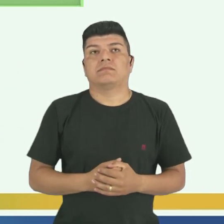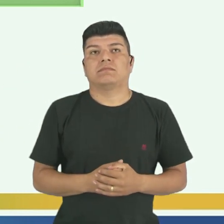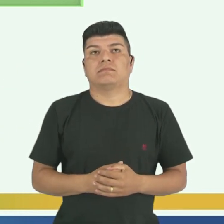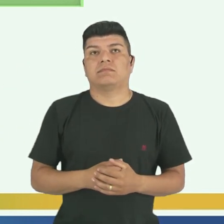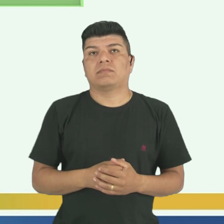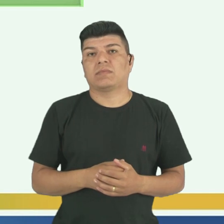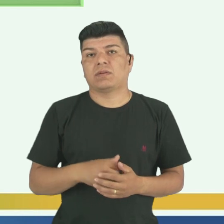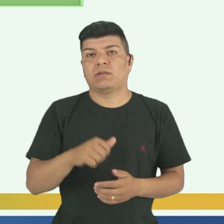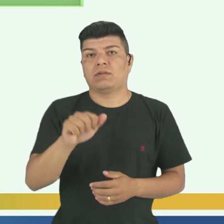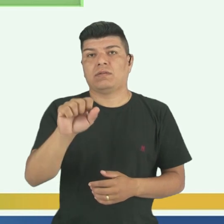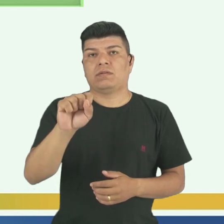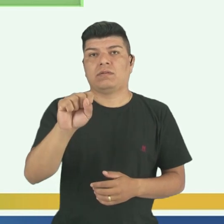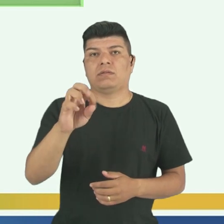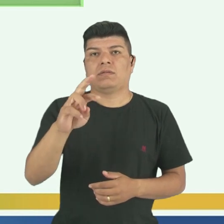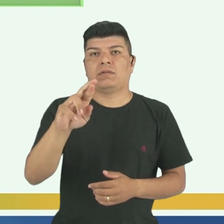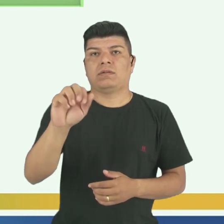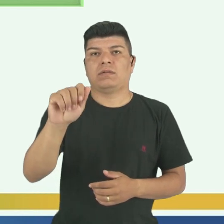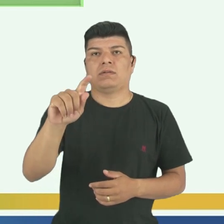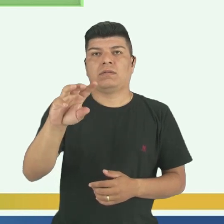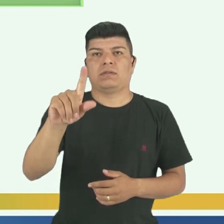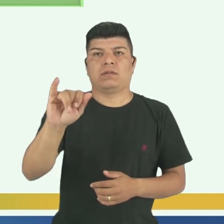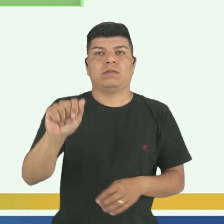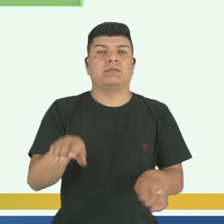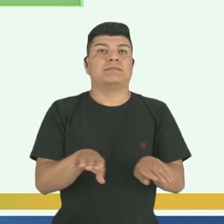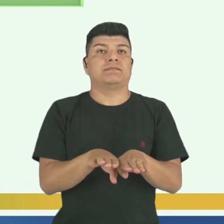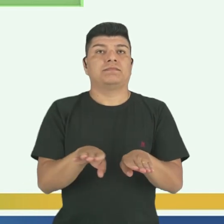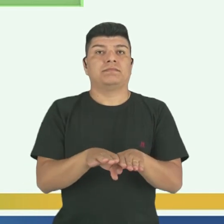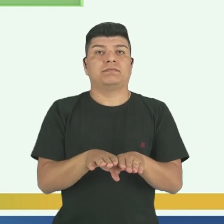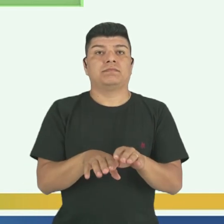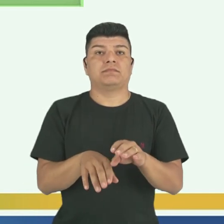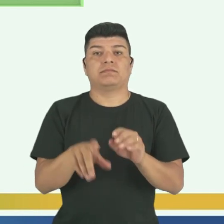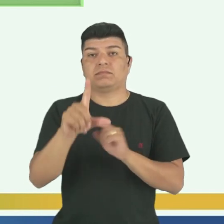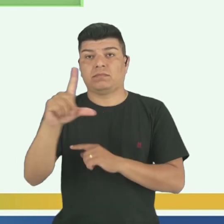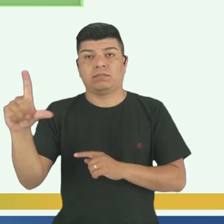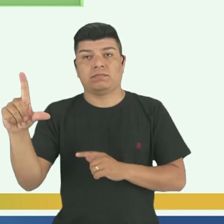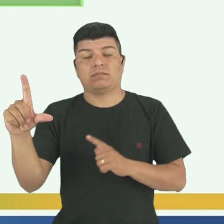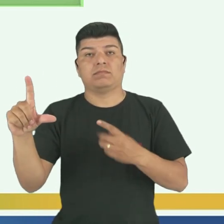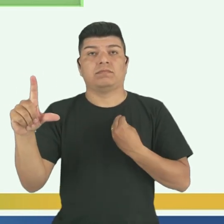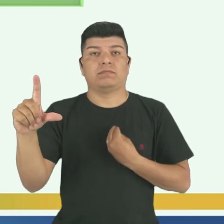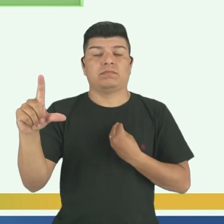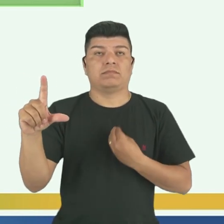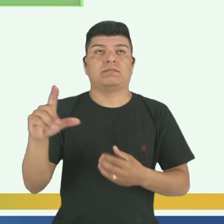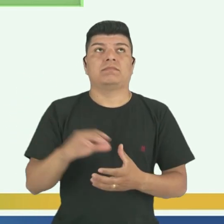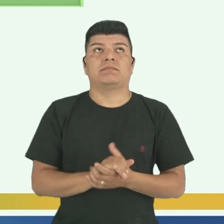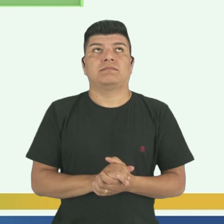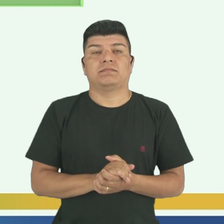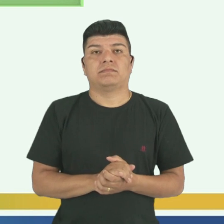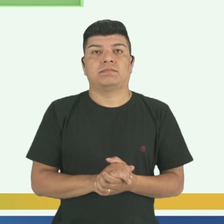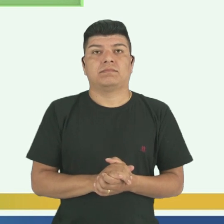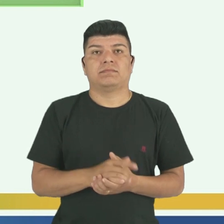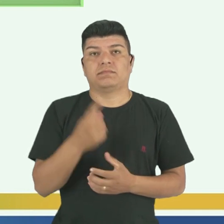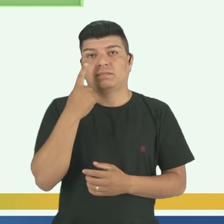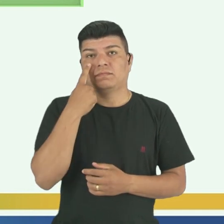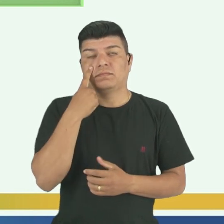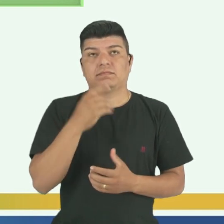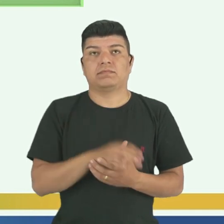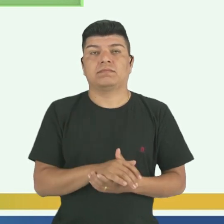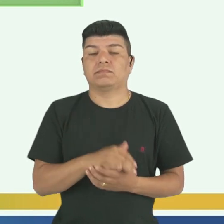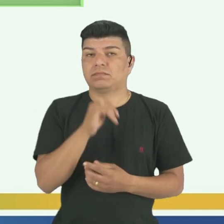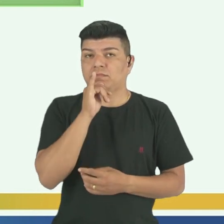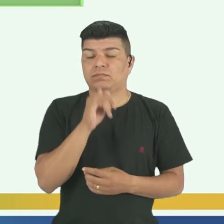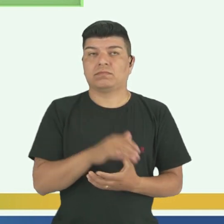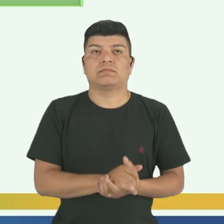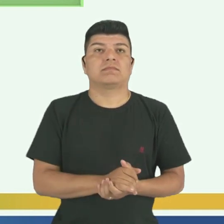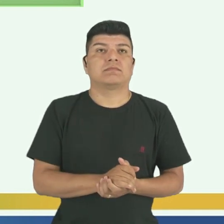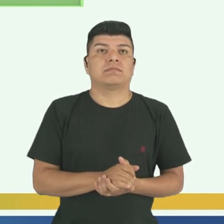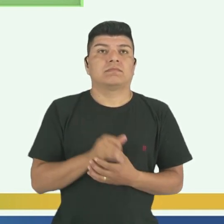Austrália, você vai ver que está ao leste, tá bom? Vamos dar uma olhadinha. Por exemplo,